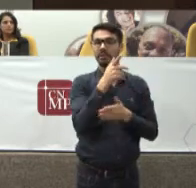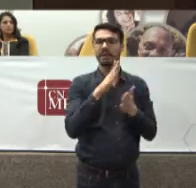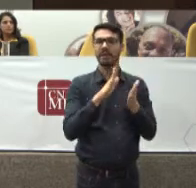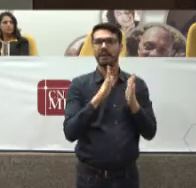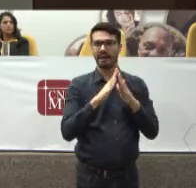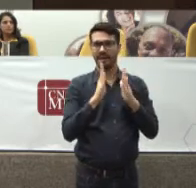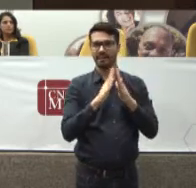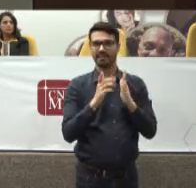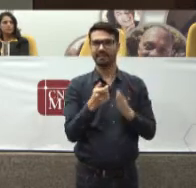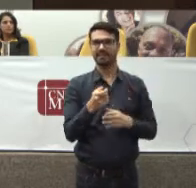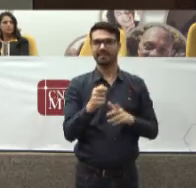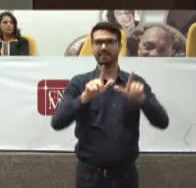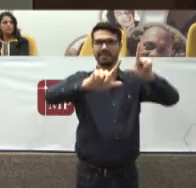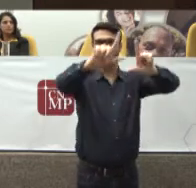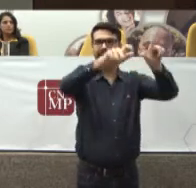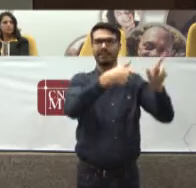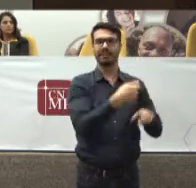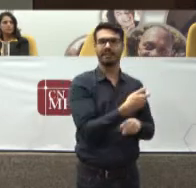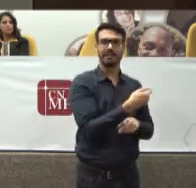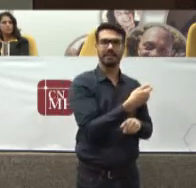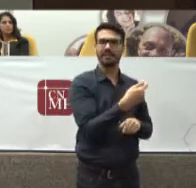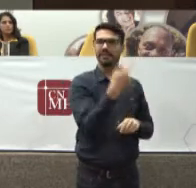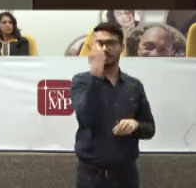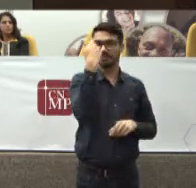casa E funciona Perfeitamente